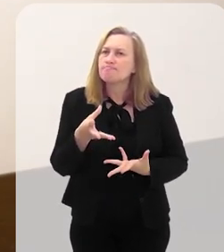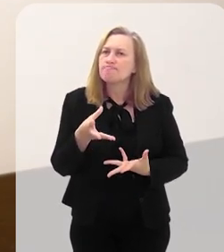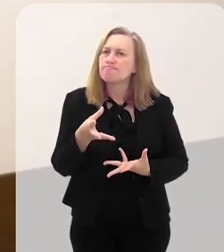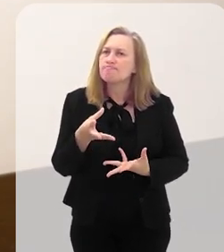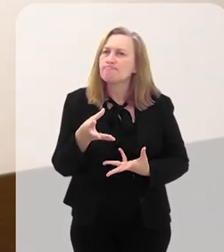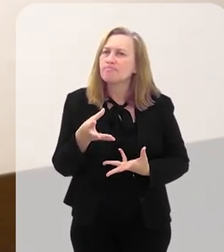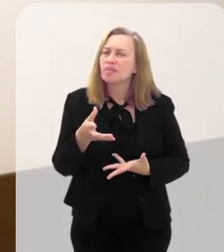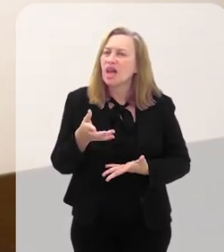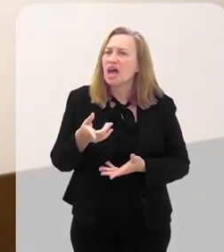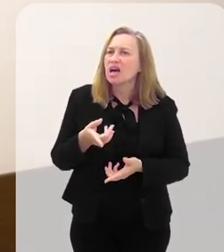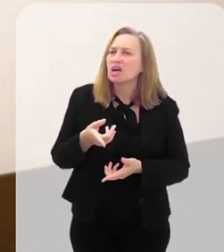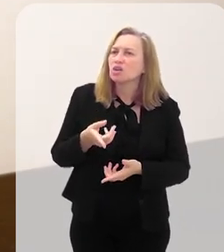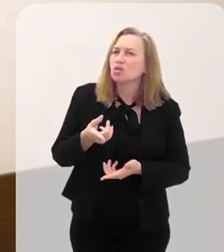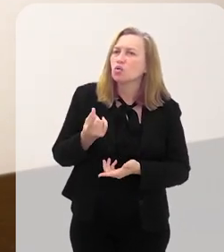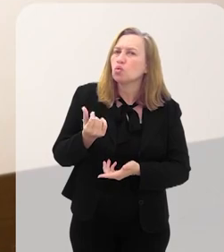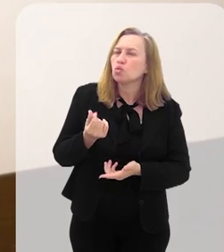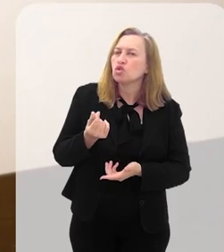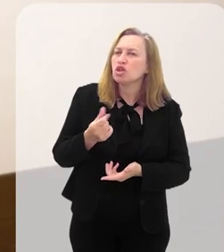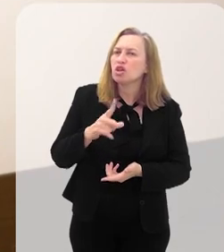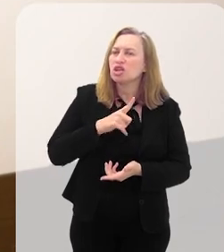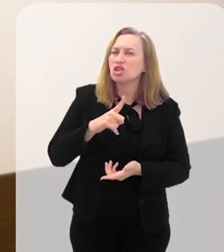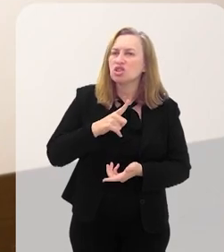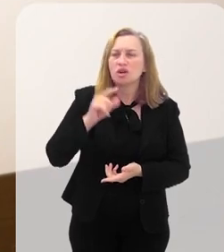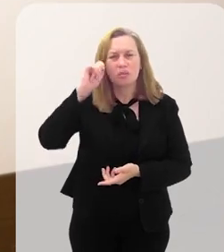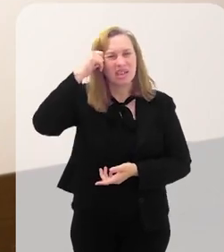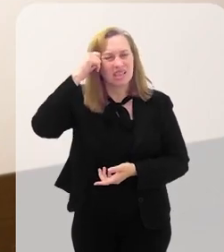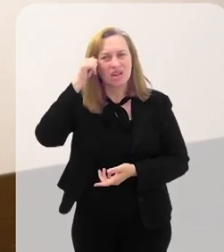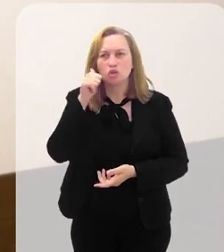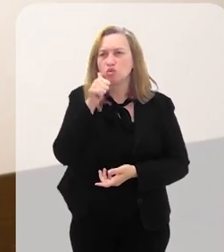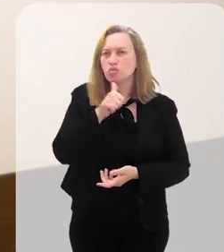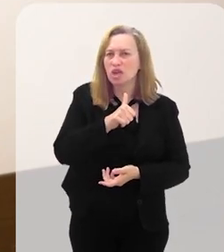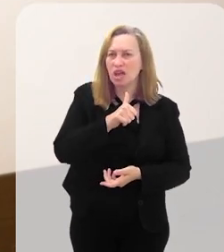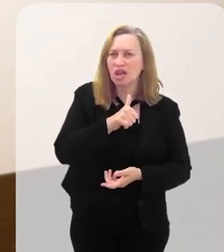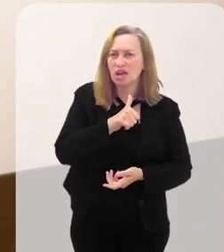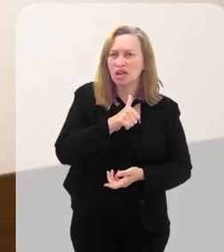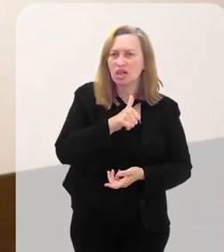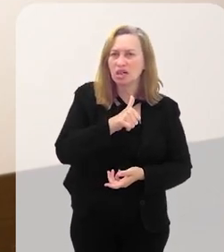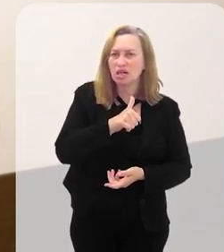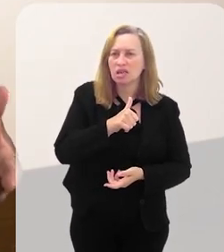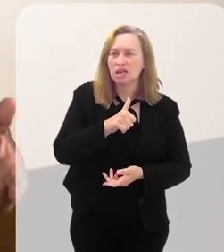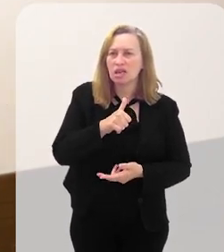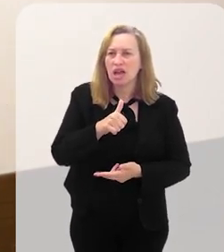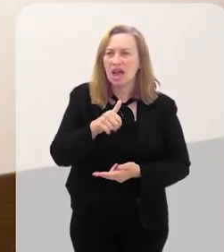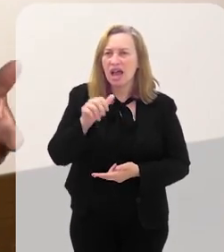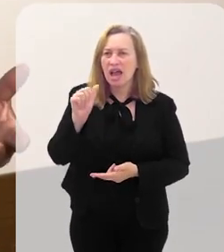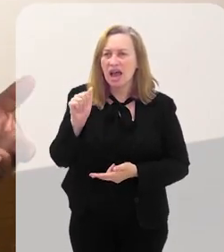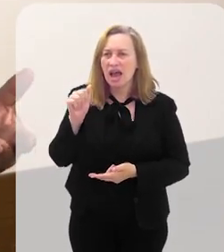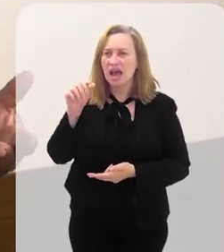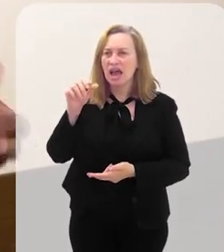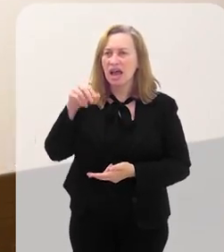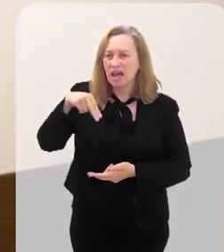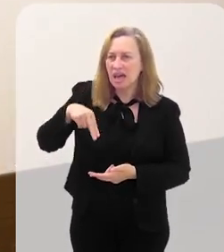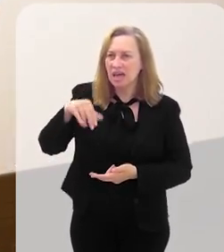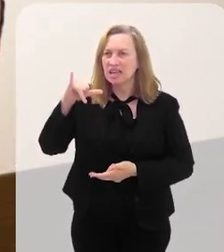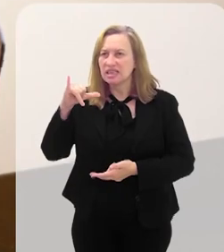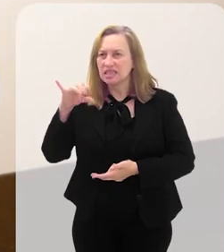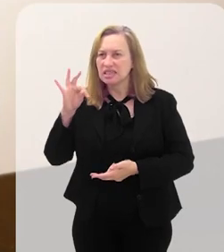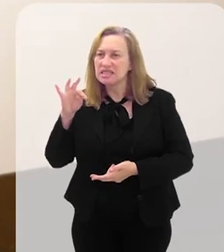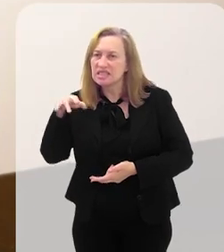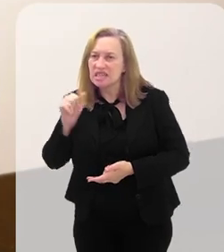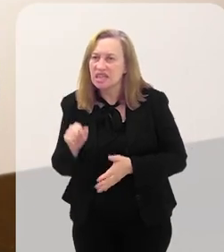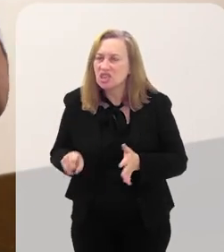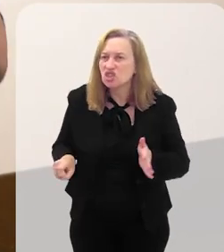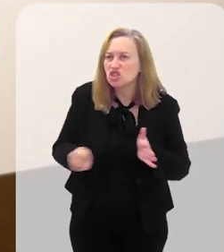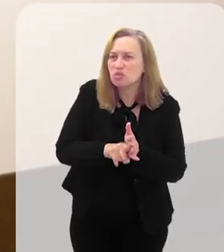querendo a dívida, o dinheiro que tinha para negros e mulheres, pedindo amnistia. Isso é o maior exemplo. E diminuir